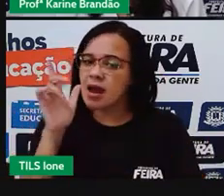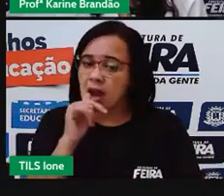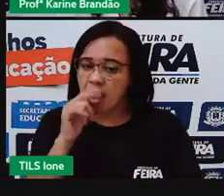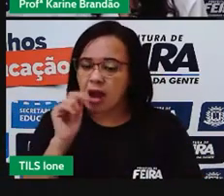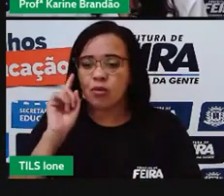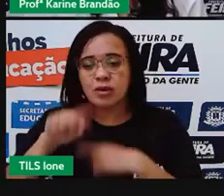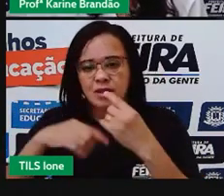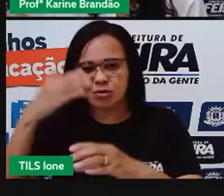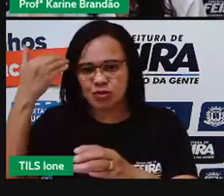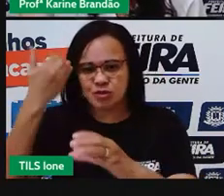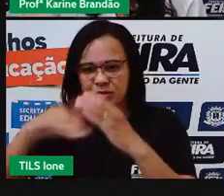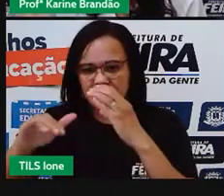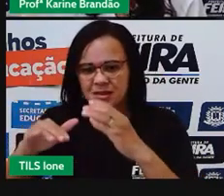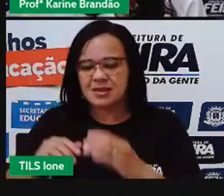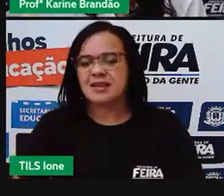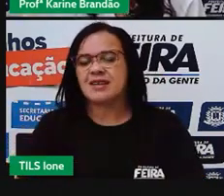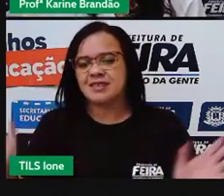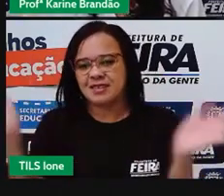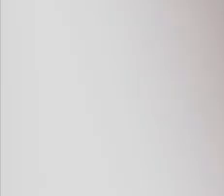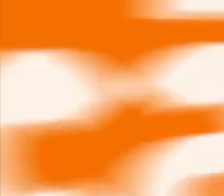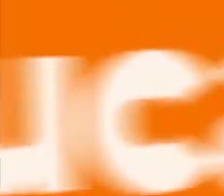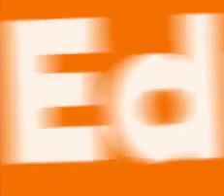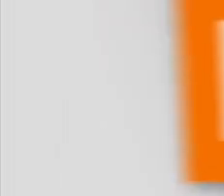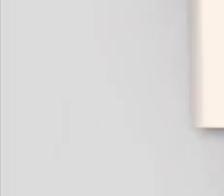tchauzinho até mais